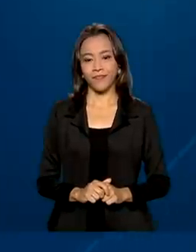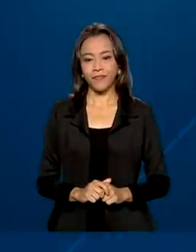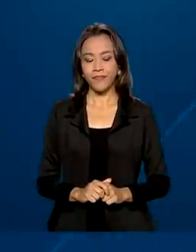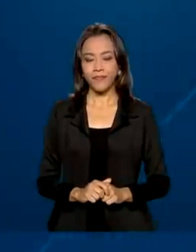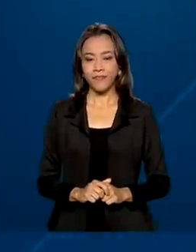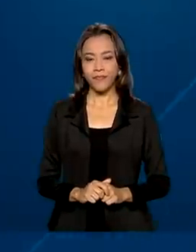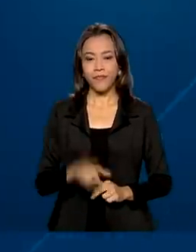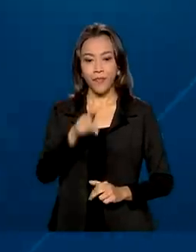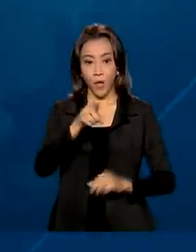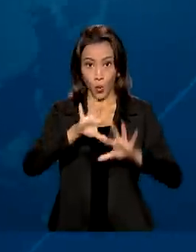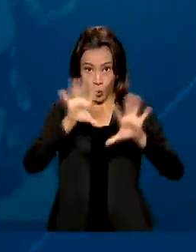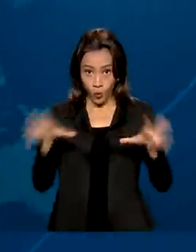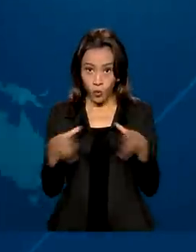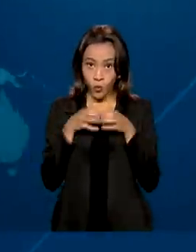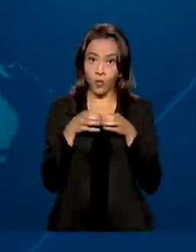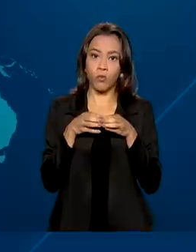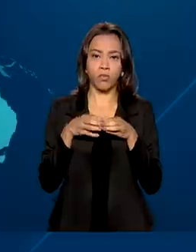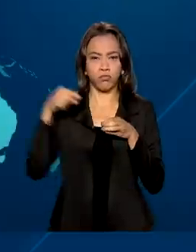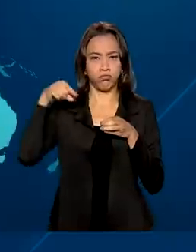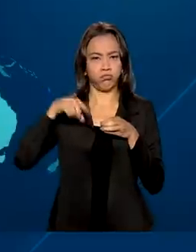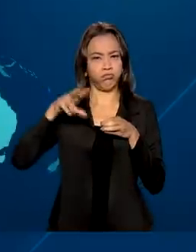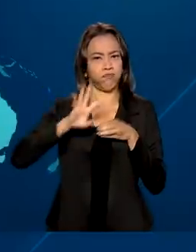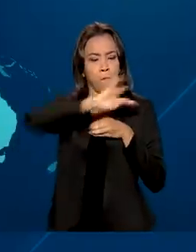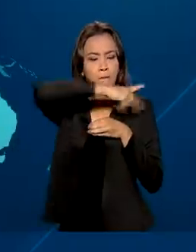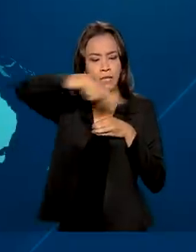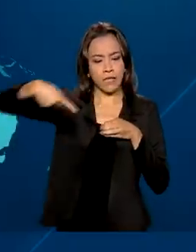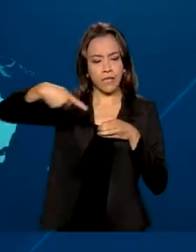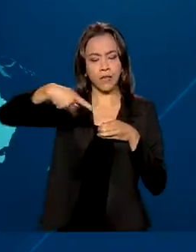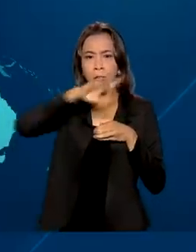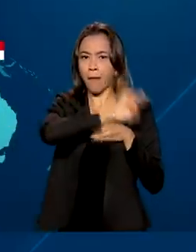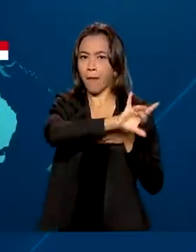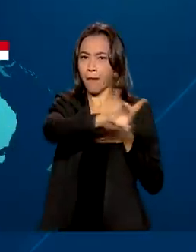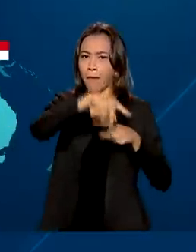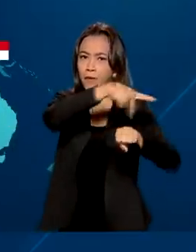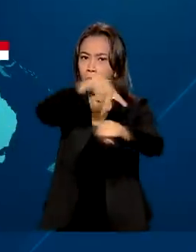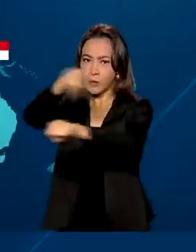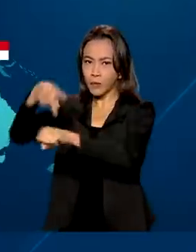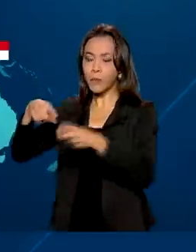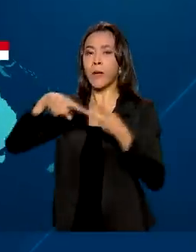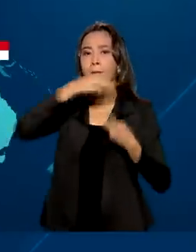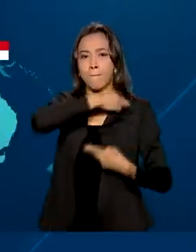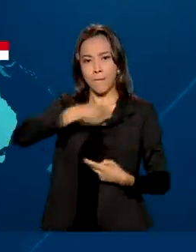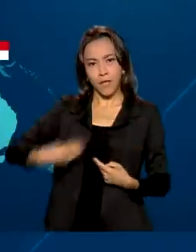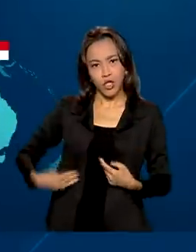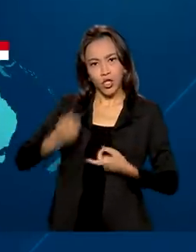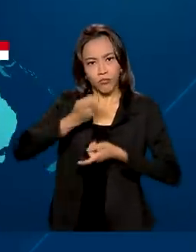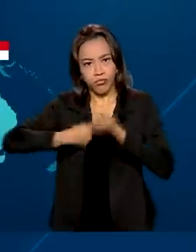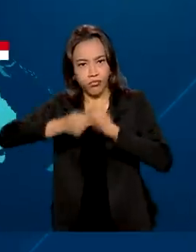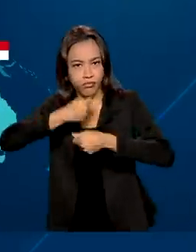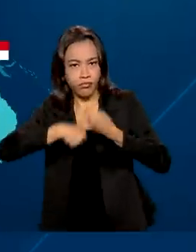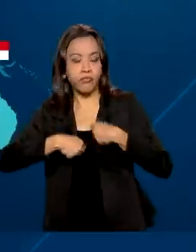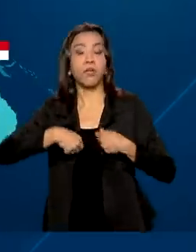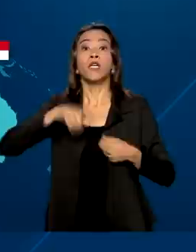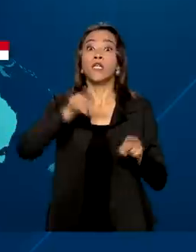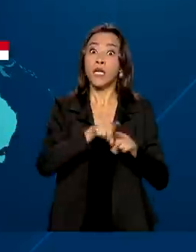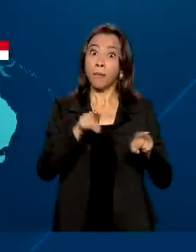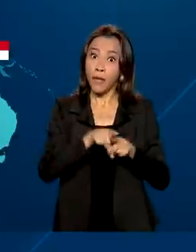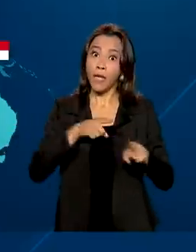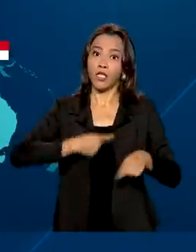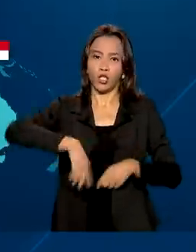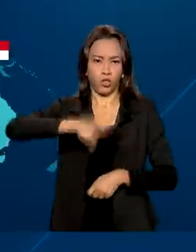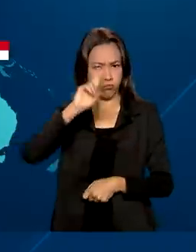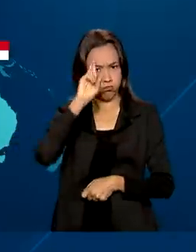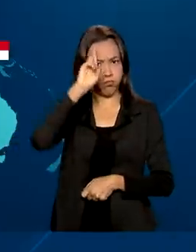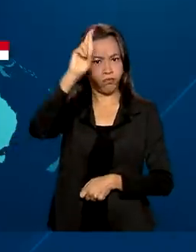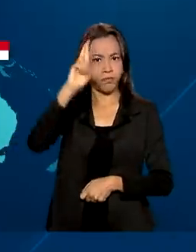O grupo, que reúne chefes de Estado e de governo, ministros de finanças e chefes de bancos centrais dos